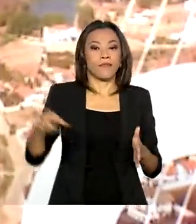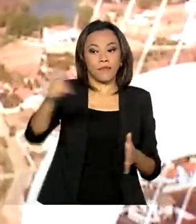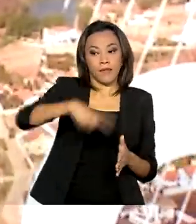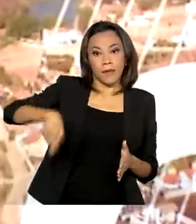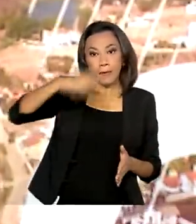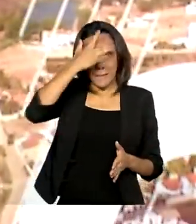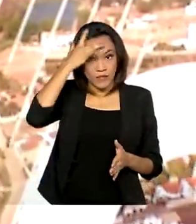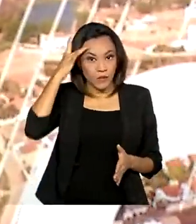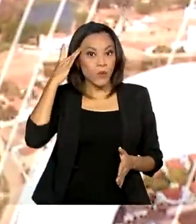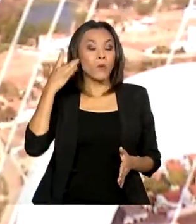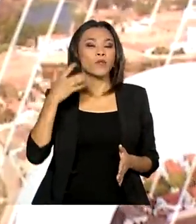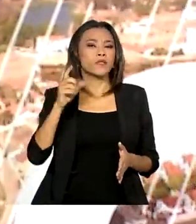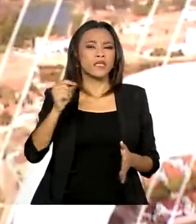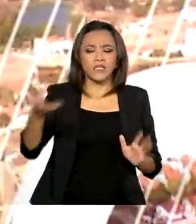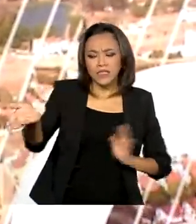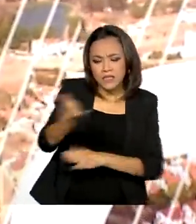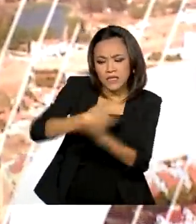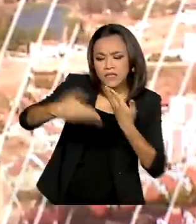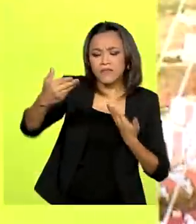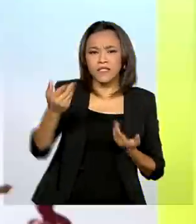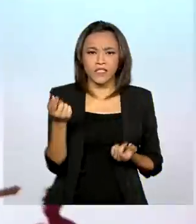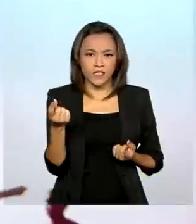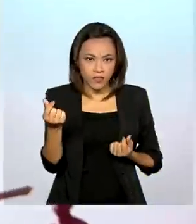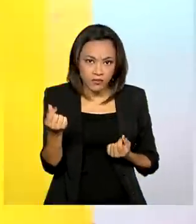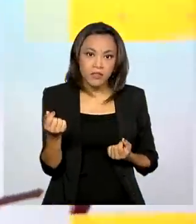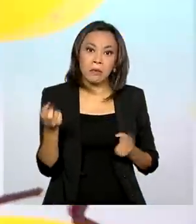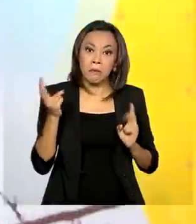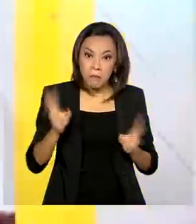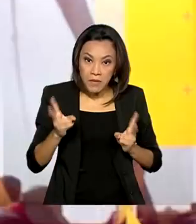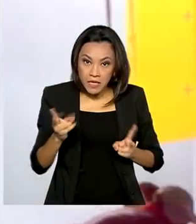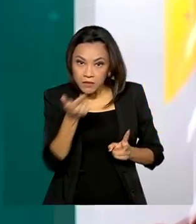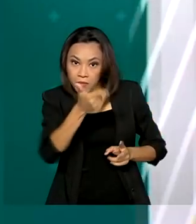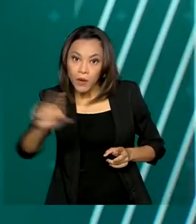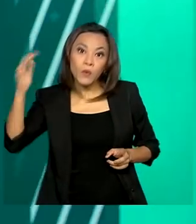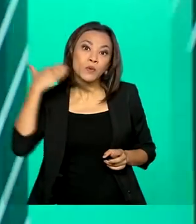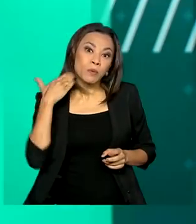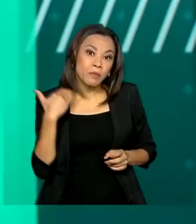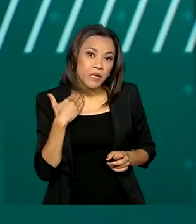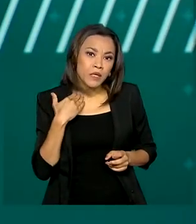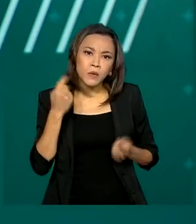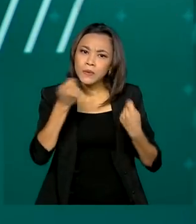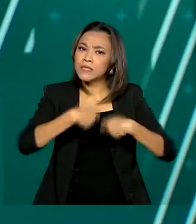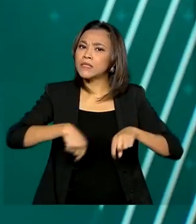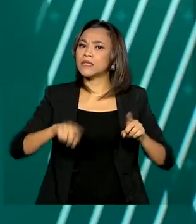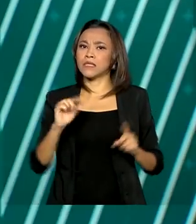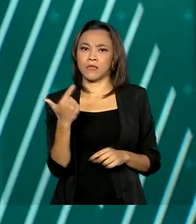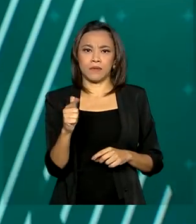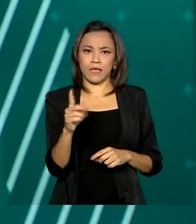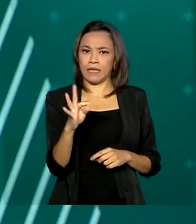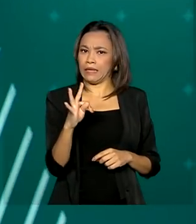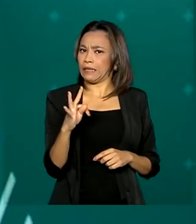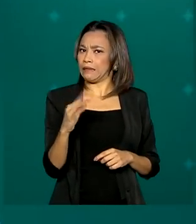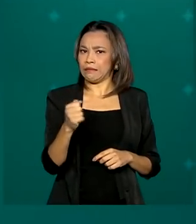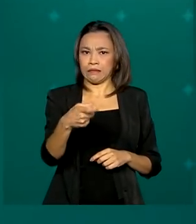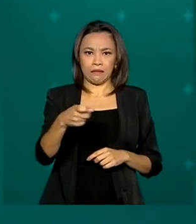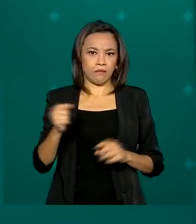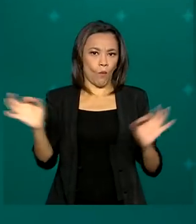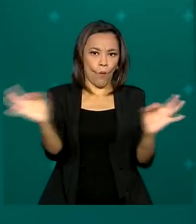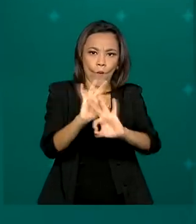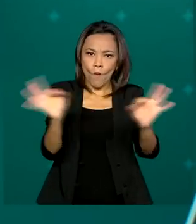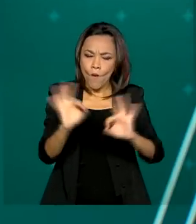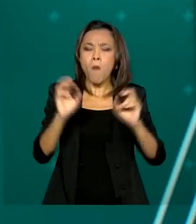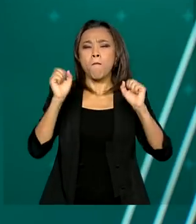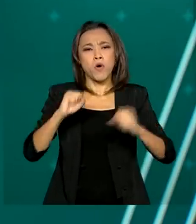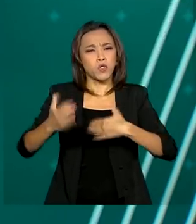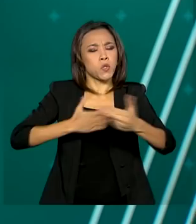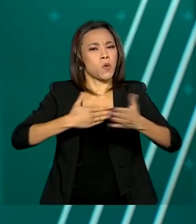pessoa física, fazer uma transferência bancária, mesmo para outro branco, não tem cobrança de tarifa. A transferência poderá ser feita